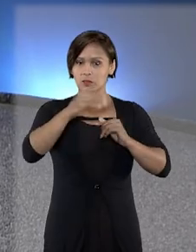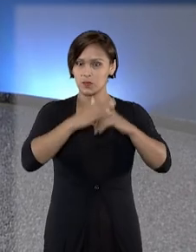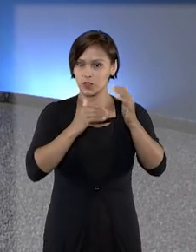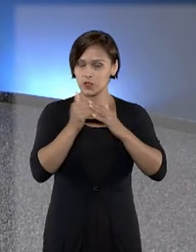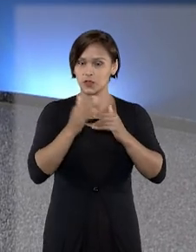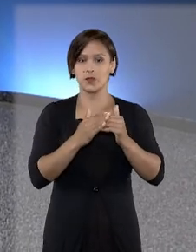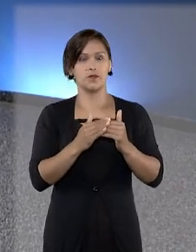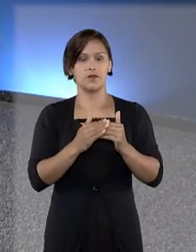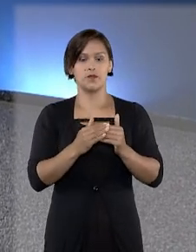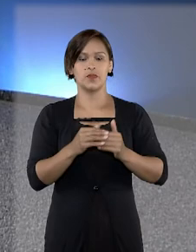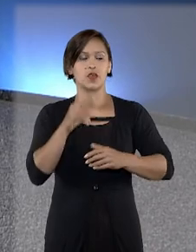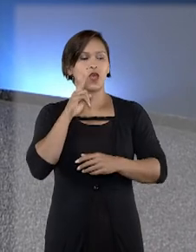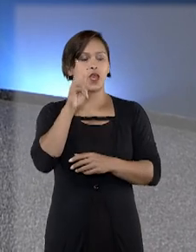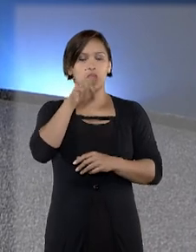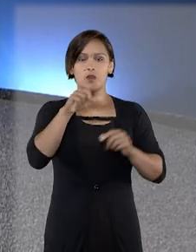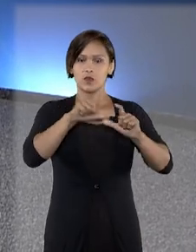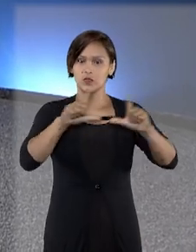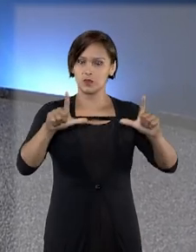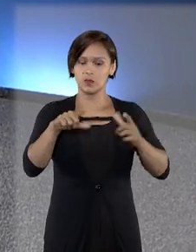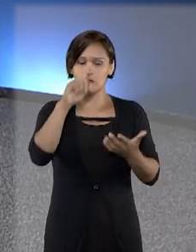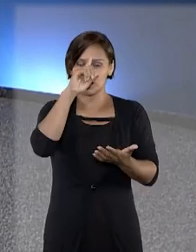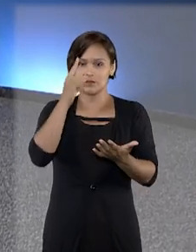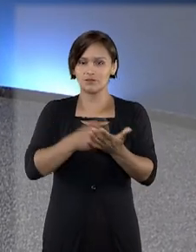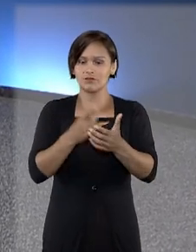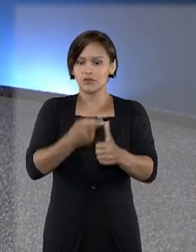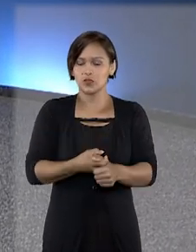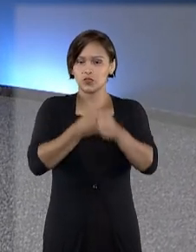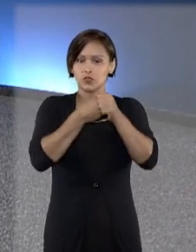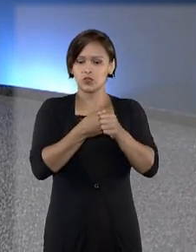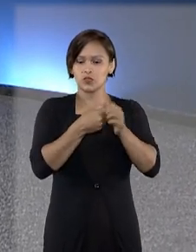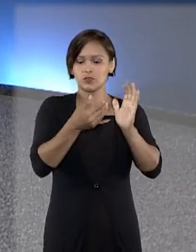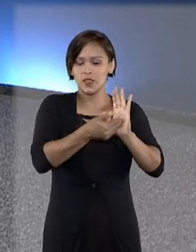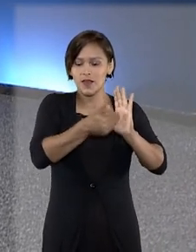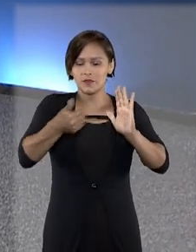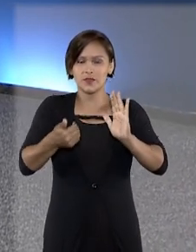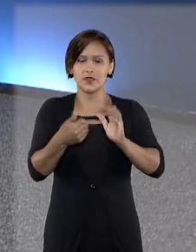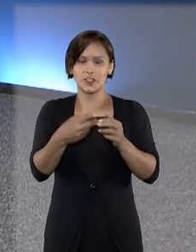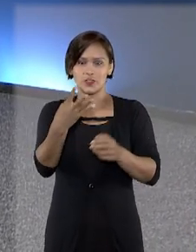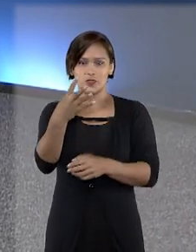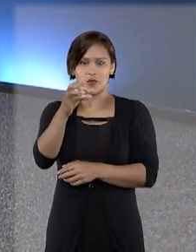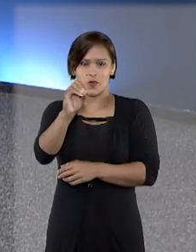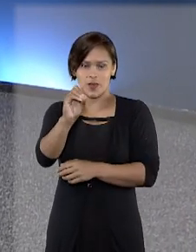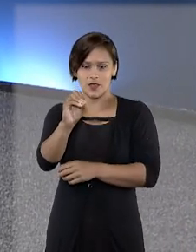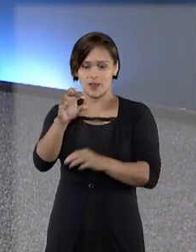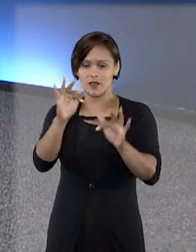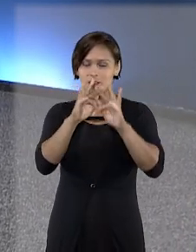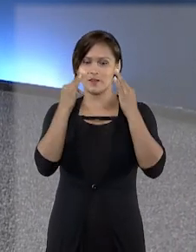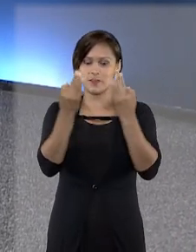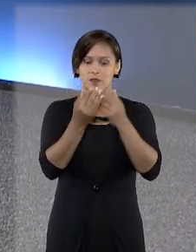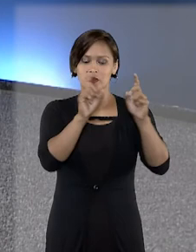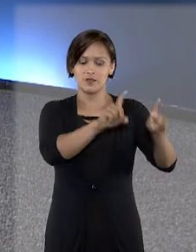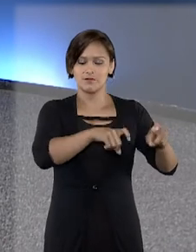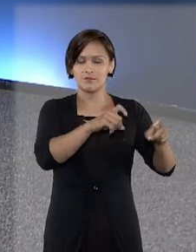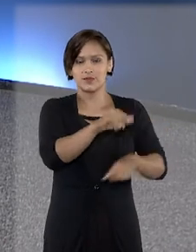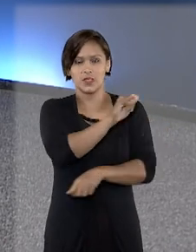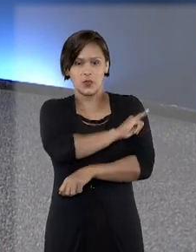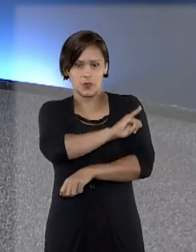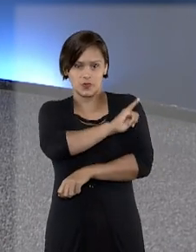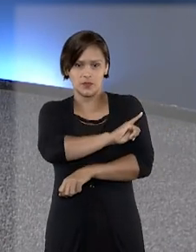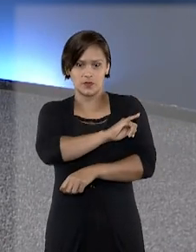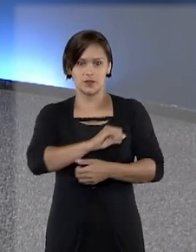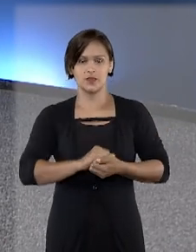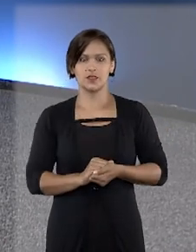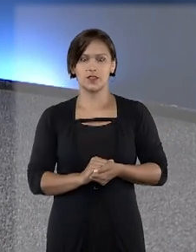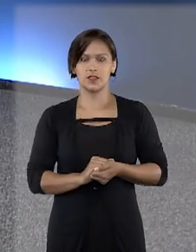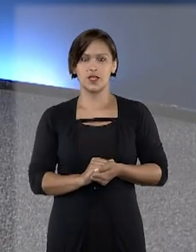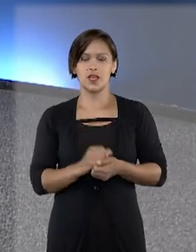E veja no próximo bloco, decisão suspende e despejo de 40 famílias de assentamento rural no Rio de